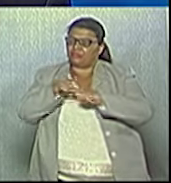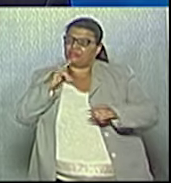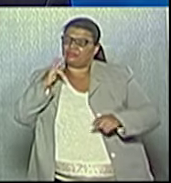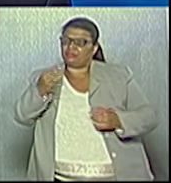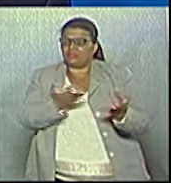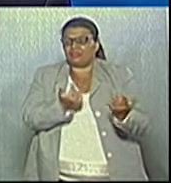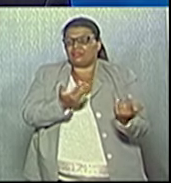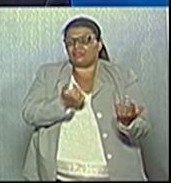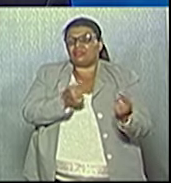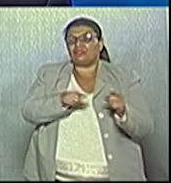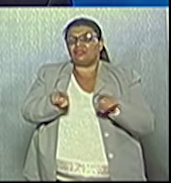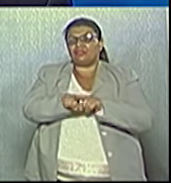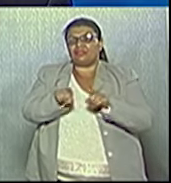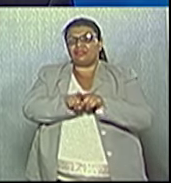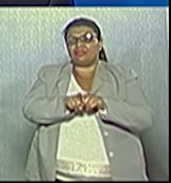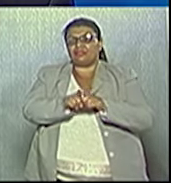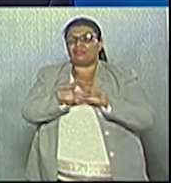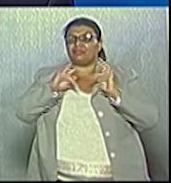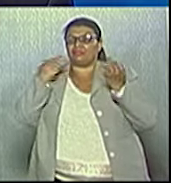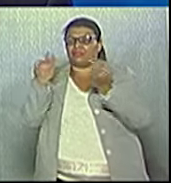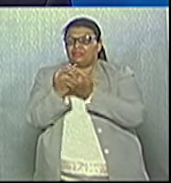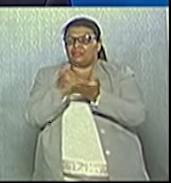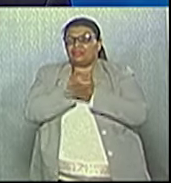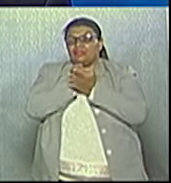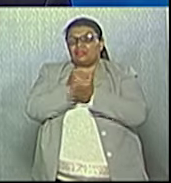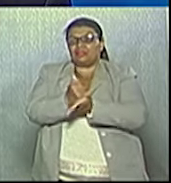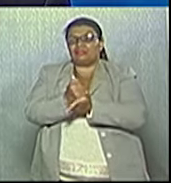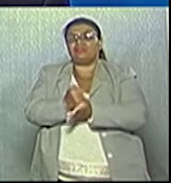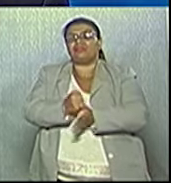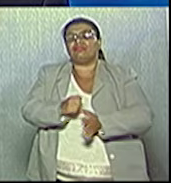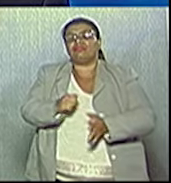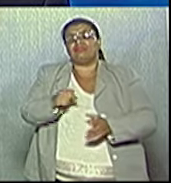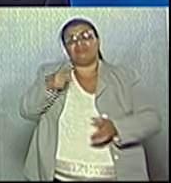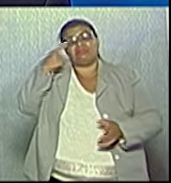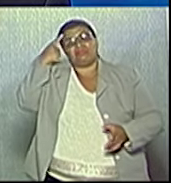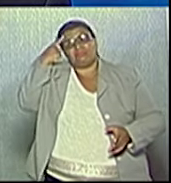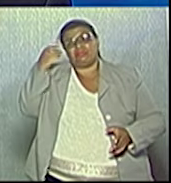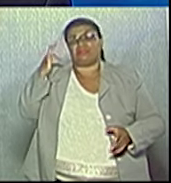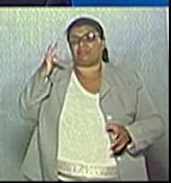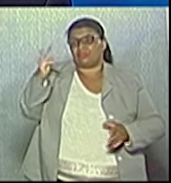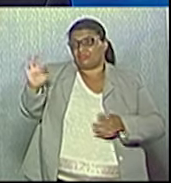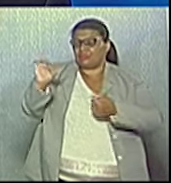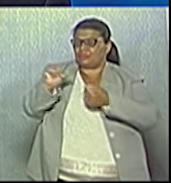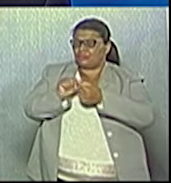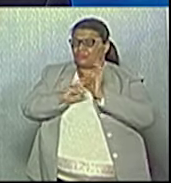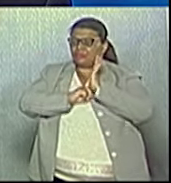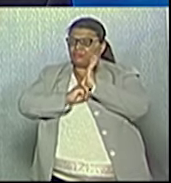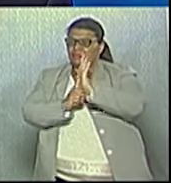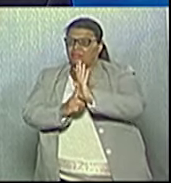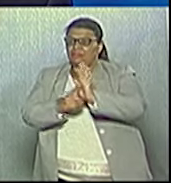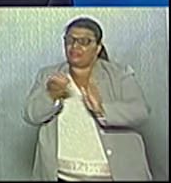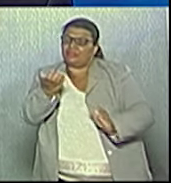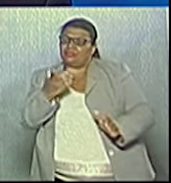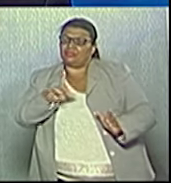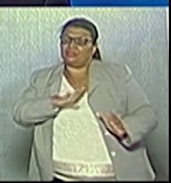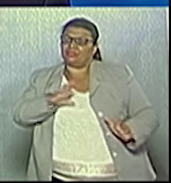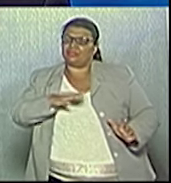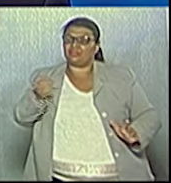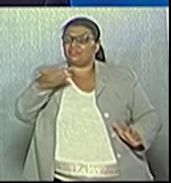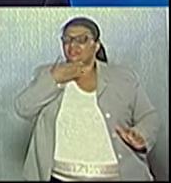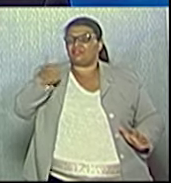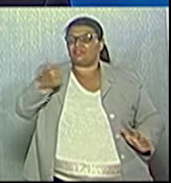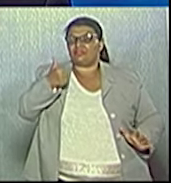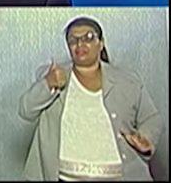jovens, porque isso também dá dignidade para as famílias. Essas são as minhas propostas, porque eu quero uma cidade melhor. E eu queria